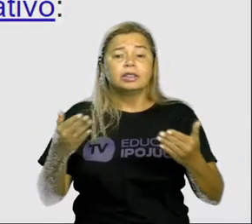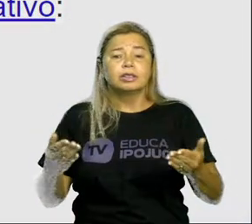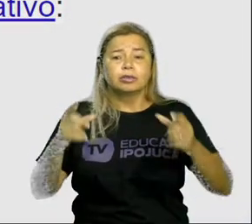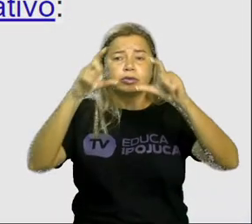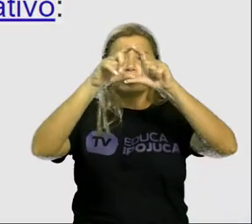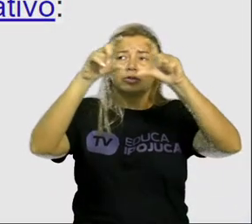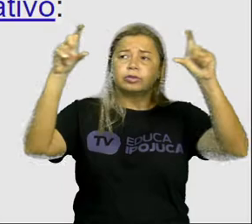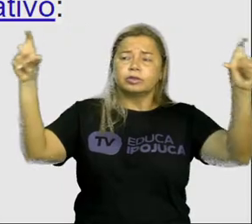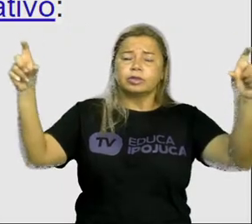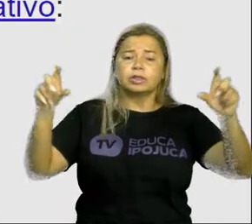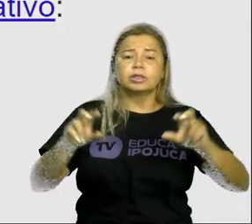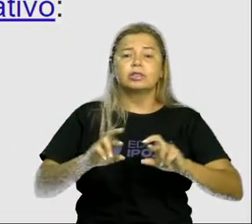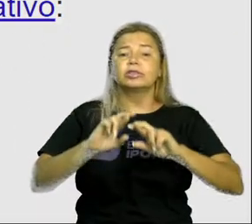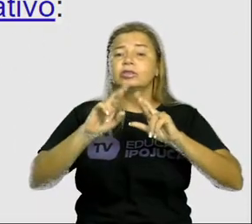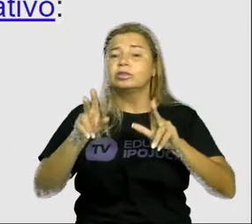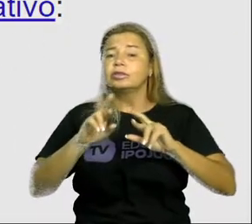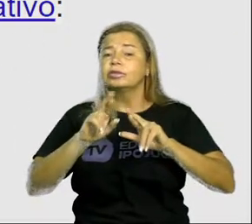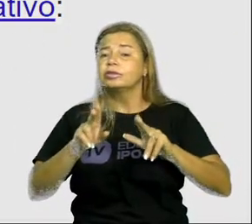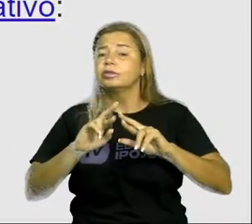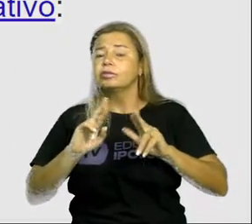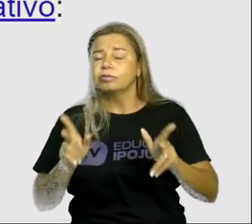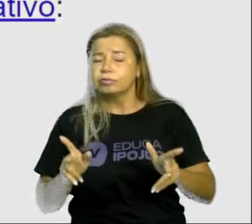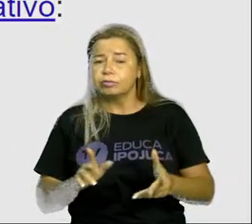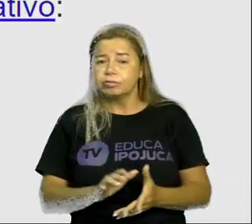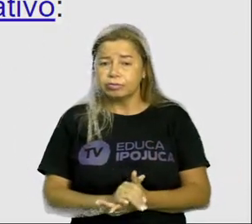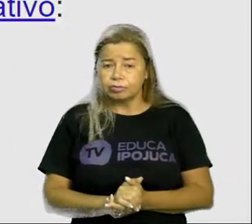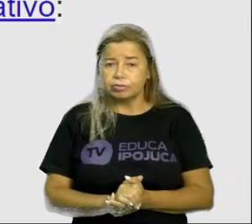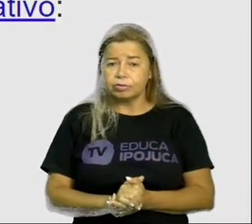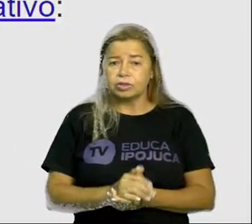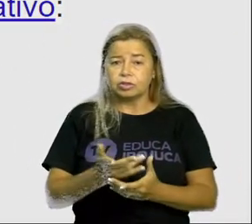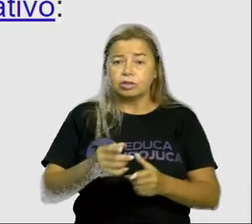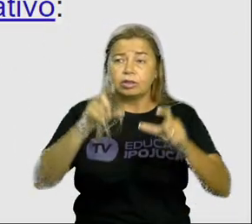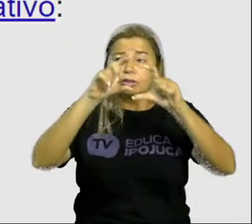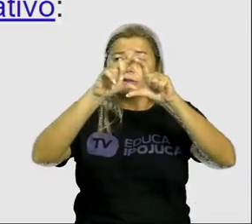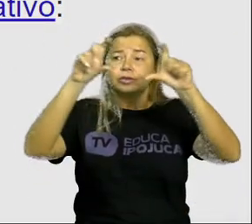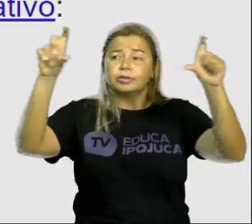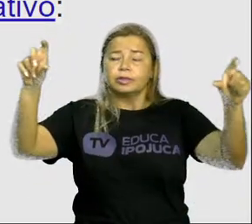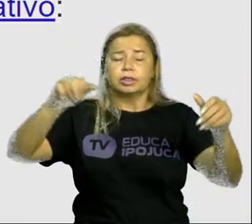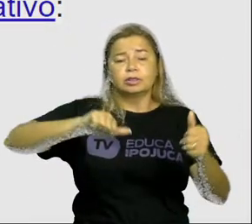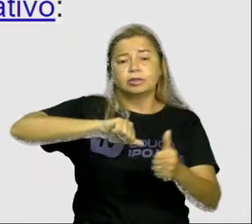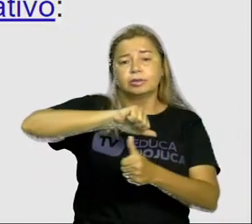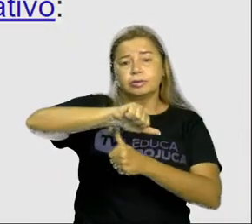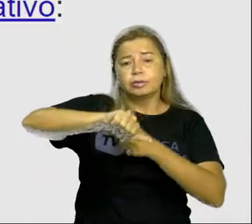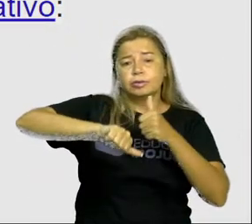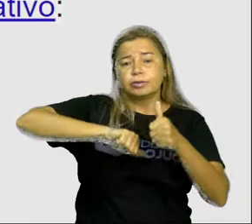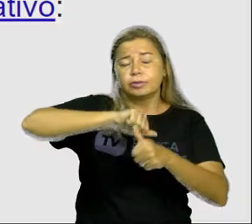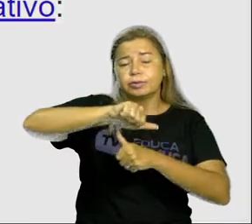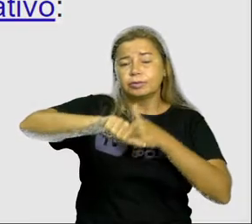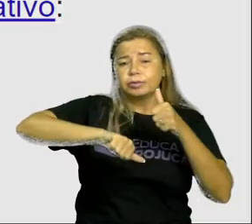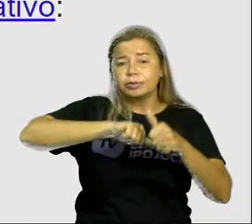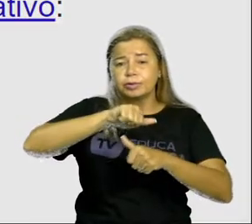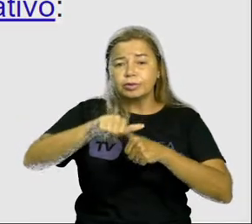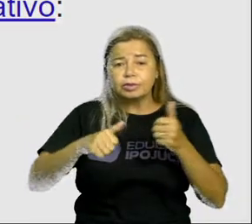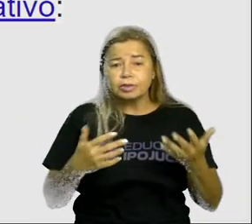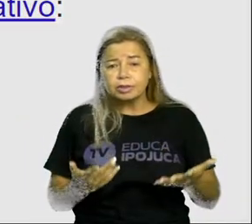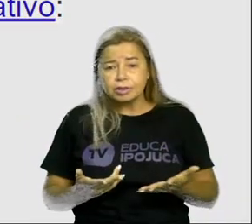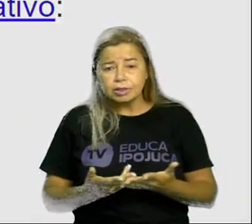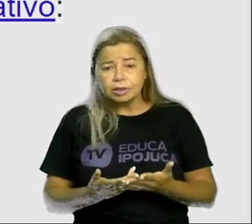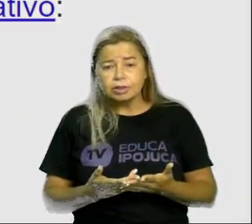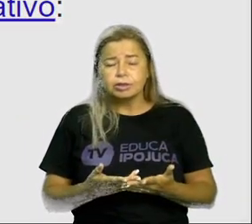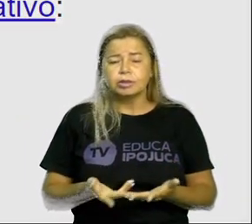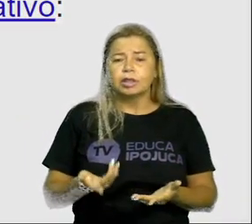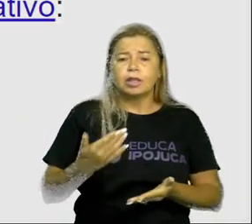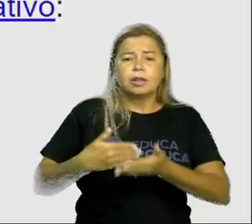E eu ouvi A gente vê que a frase Ela muda de acordo Com o que a gente está vendo aqui Se ele é